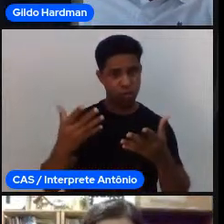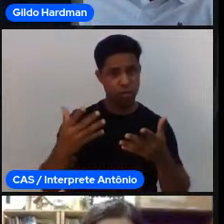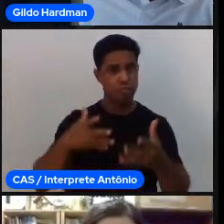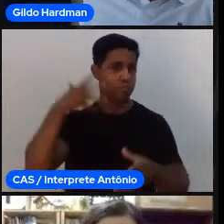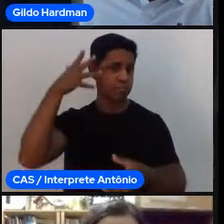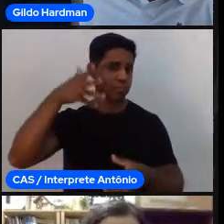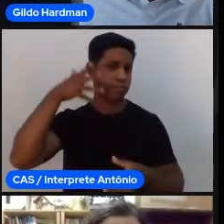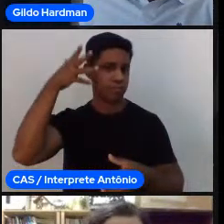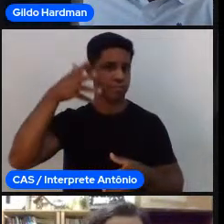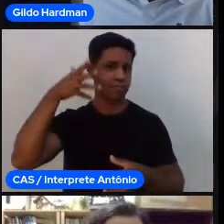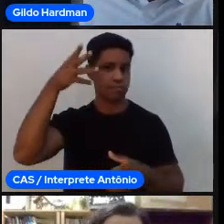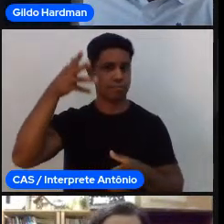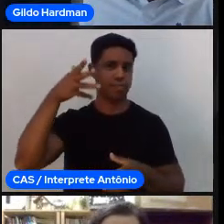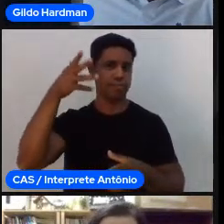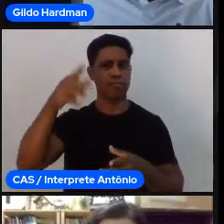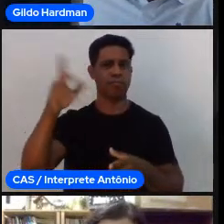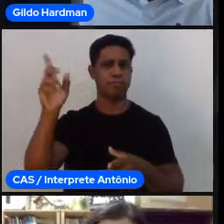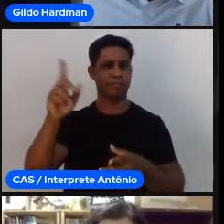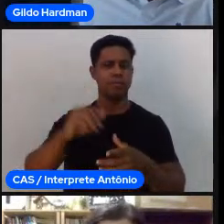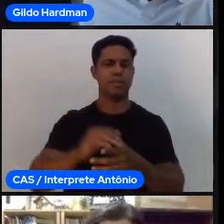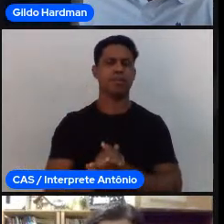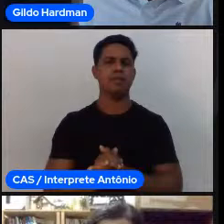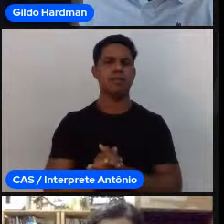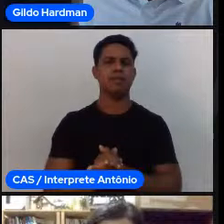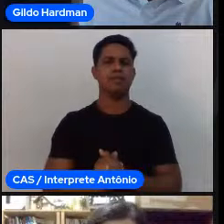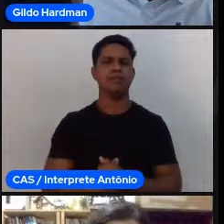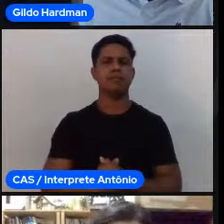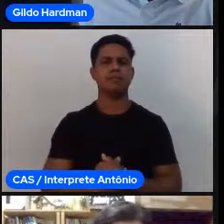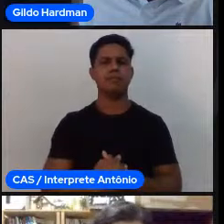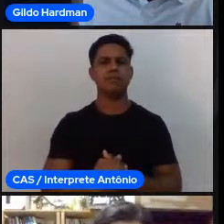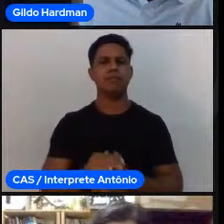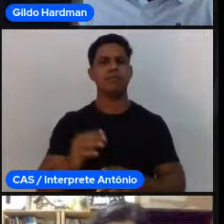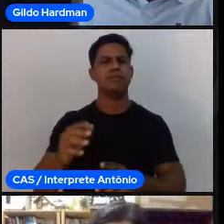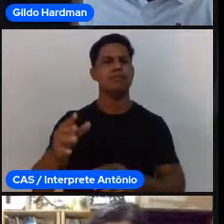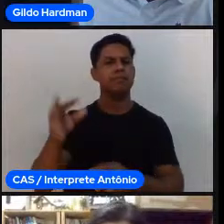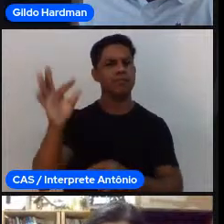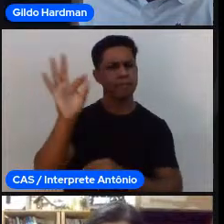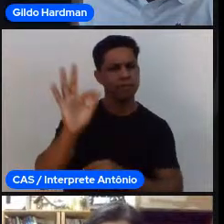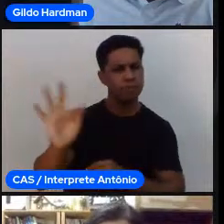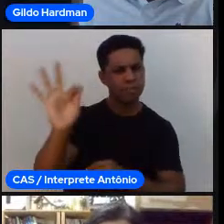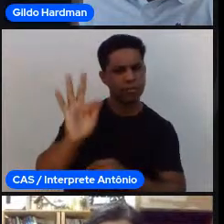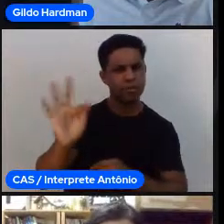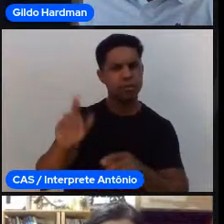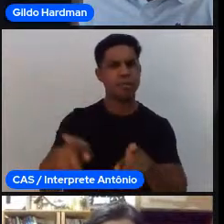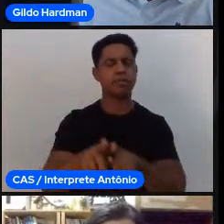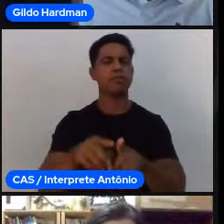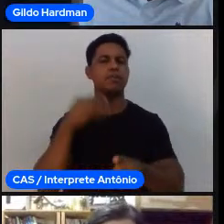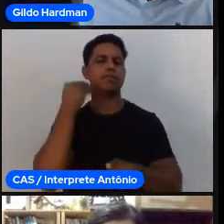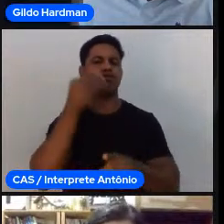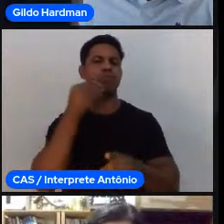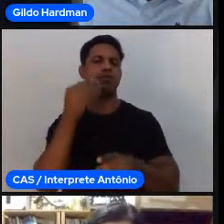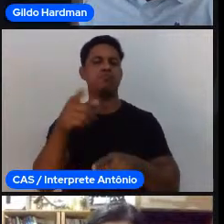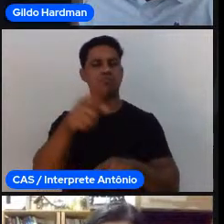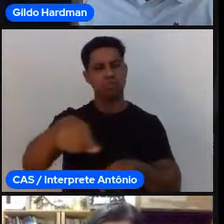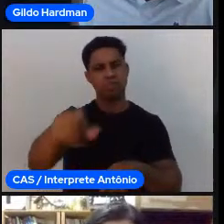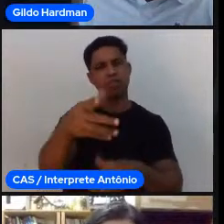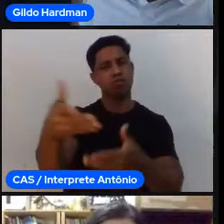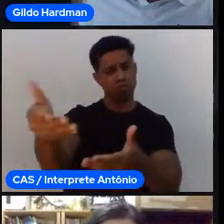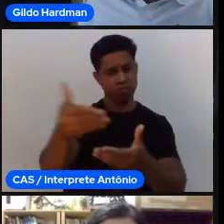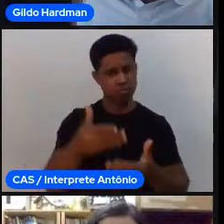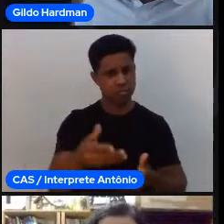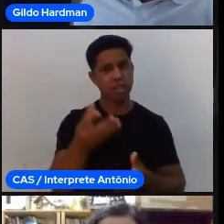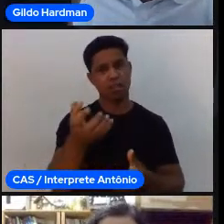do mestrado profissional da UFMT. Eu acredito que vai ser aberta também. Vocês fiquem meio ligados aí quem quiser participar. E aí eu vou